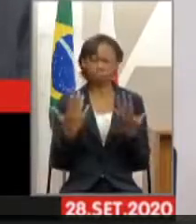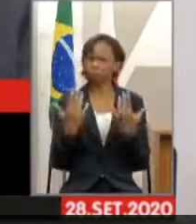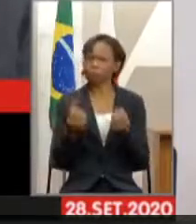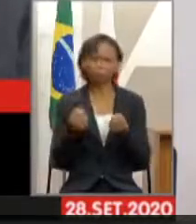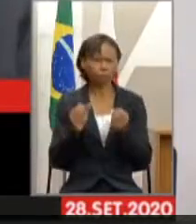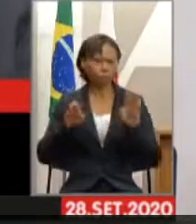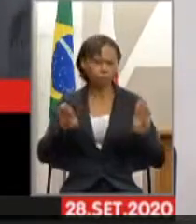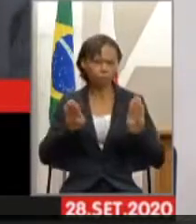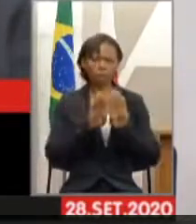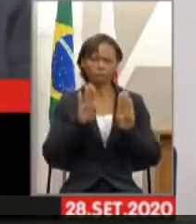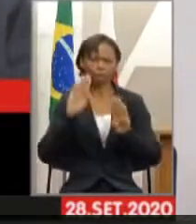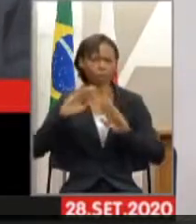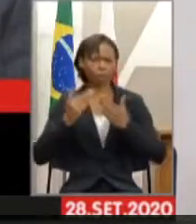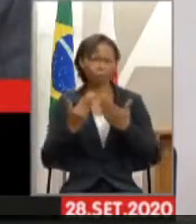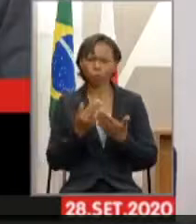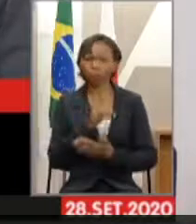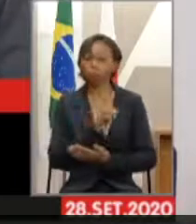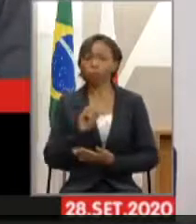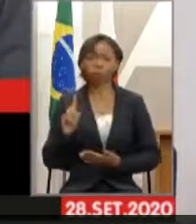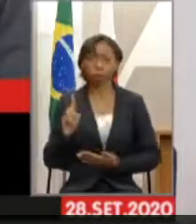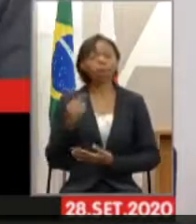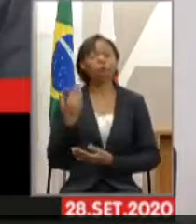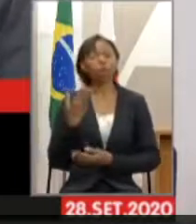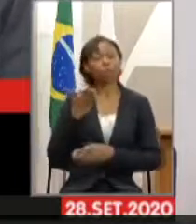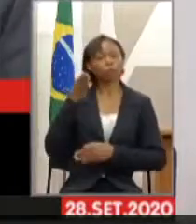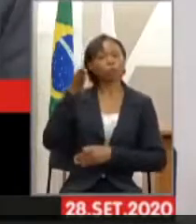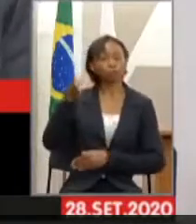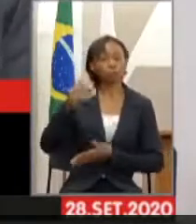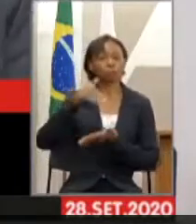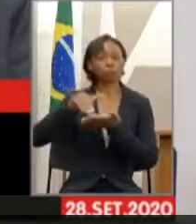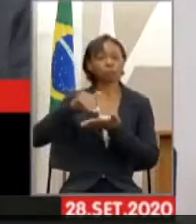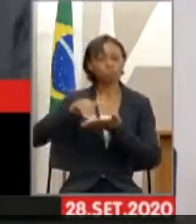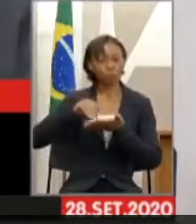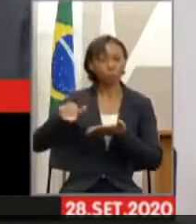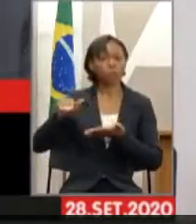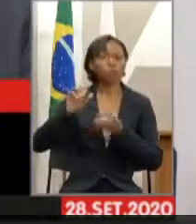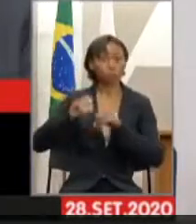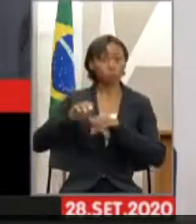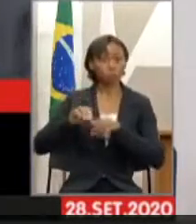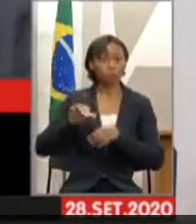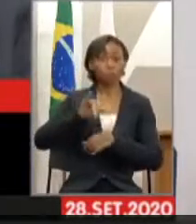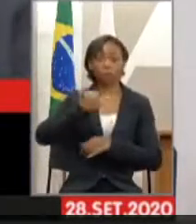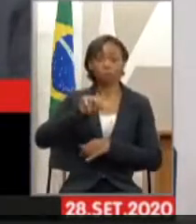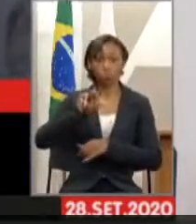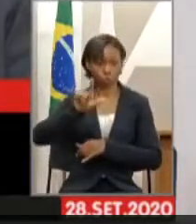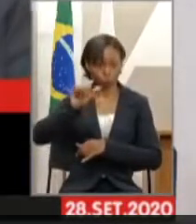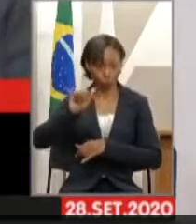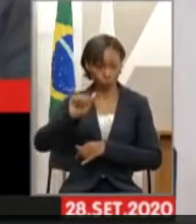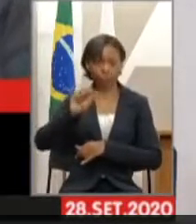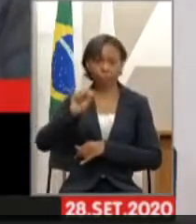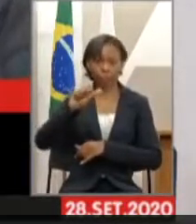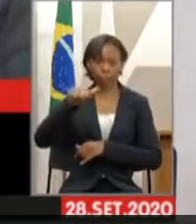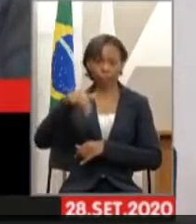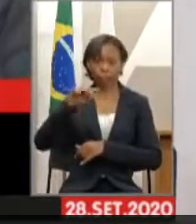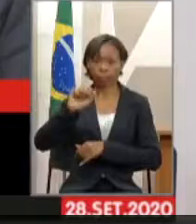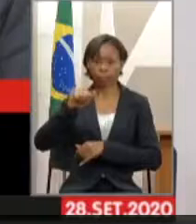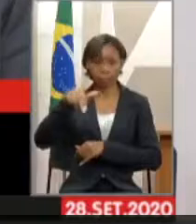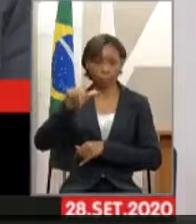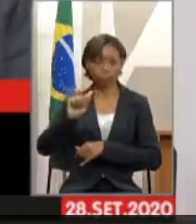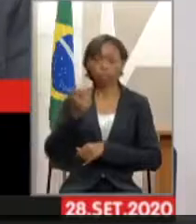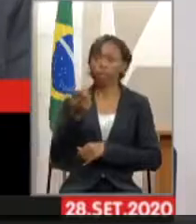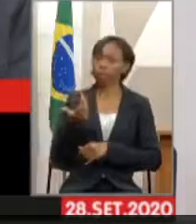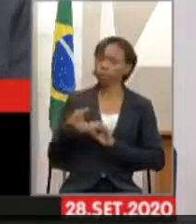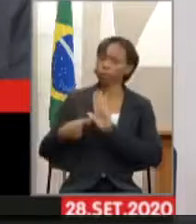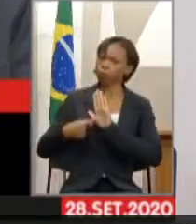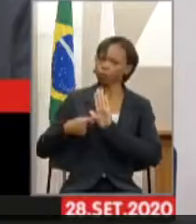procuramos a Secretaria de Educação, a secretária Júlia Santana, fizemos uma visita e mostramos a